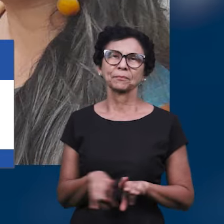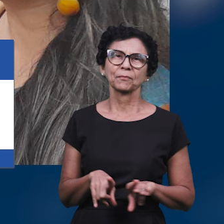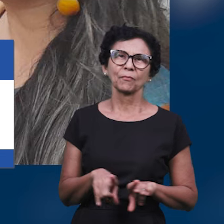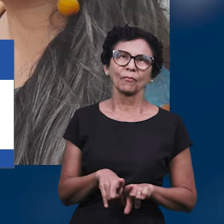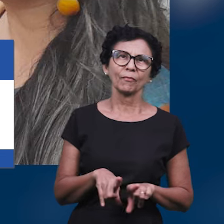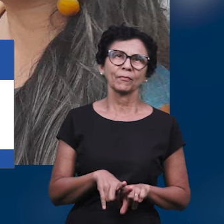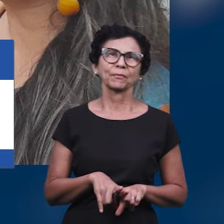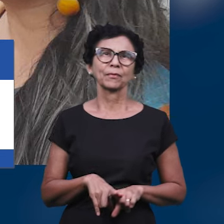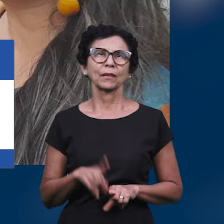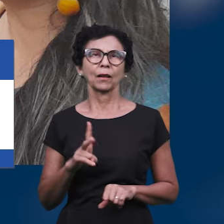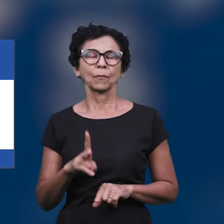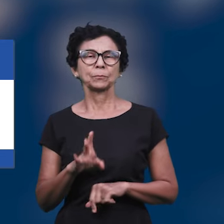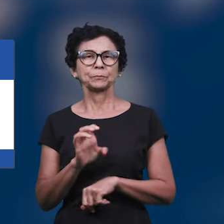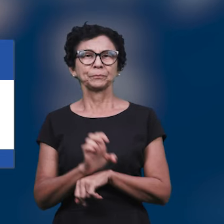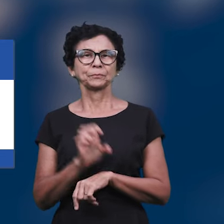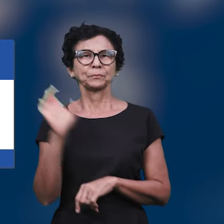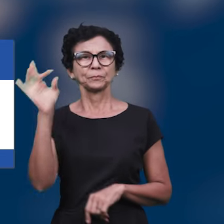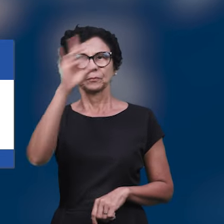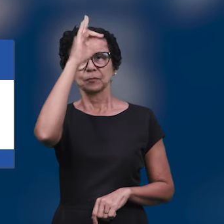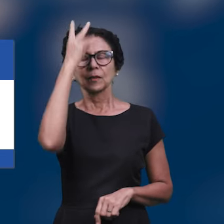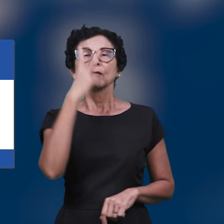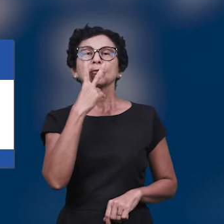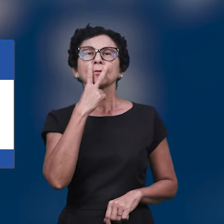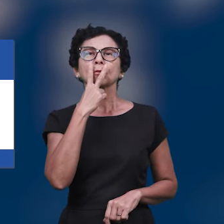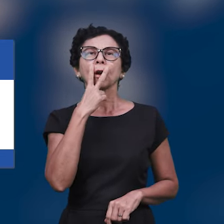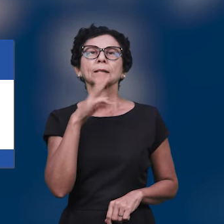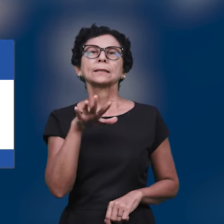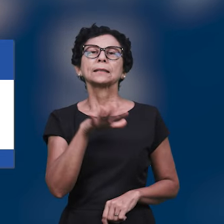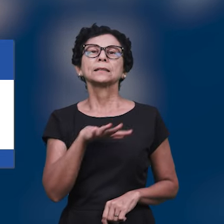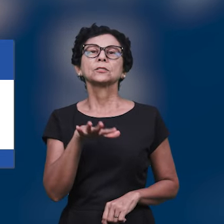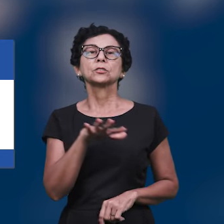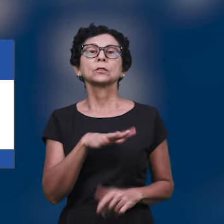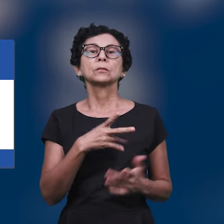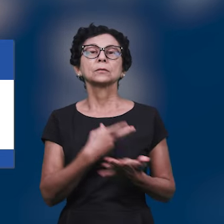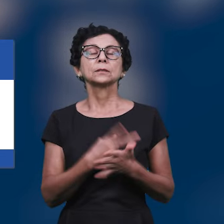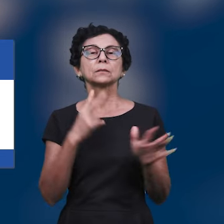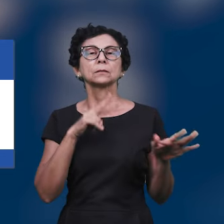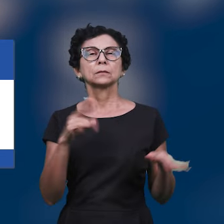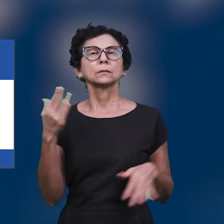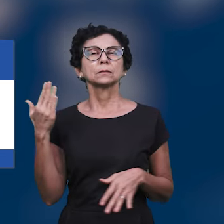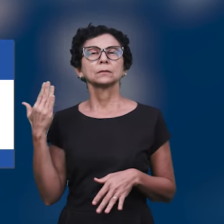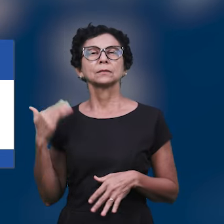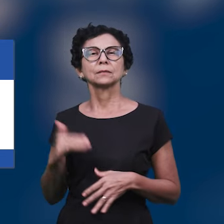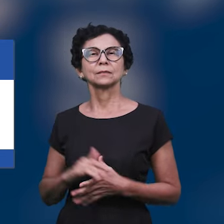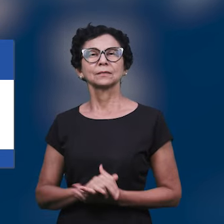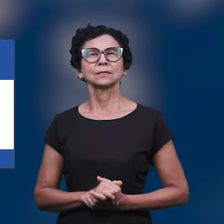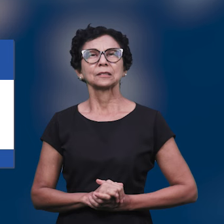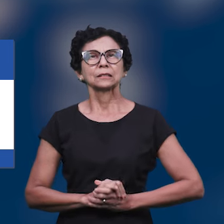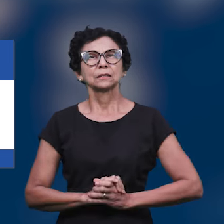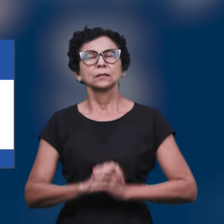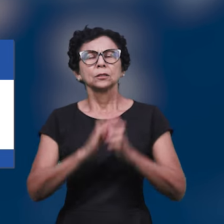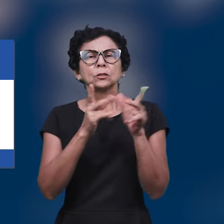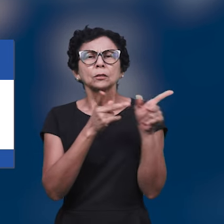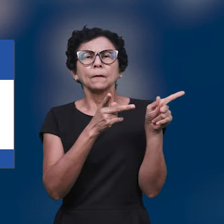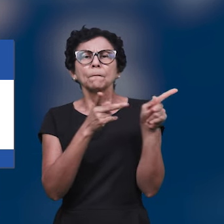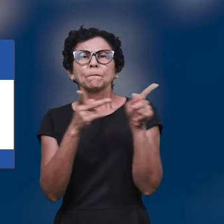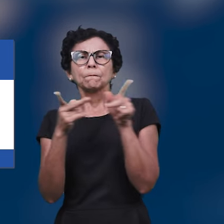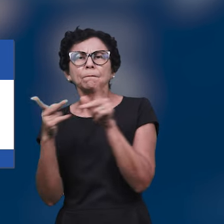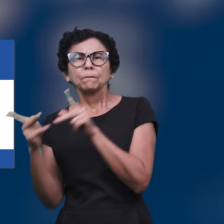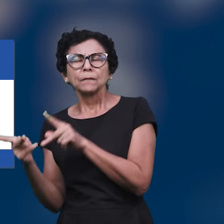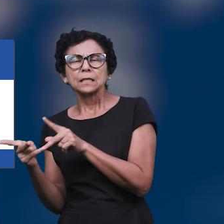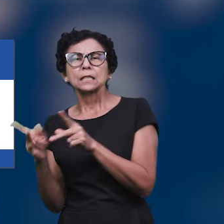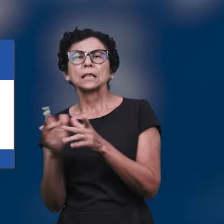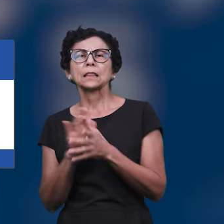Espírito Santo, em Vitória, na capital em Vitória, uma das atividades realizadas na última semana foi uma caravana de visitas em Andorinhas,